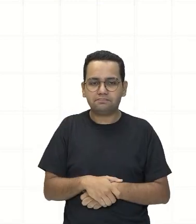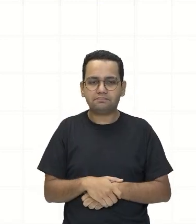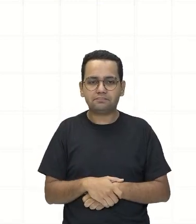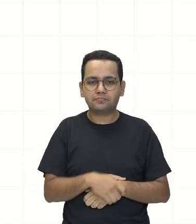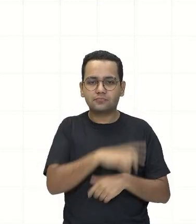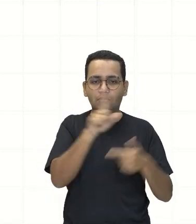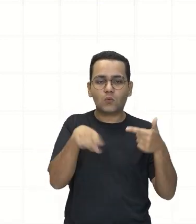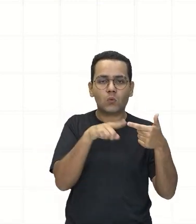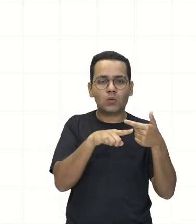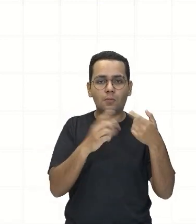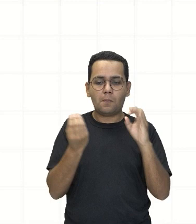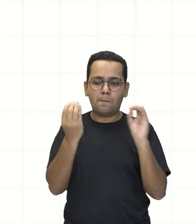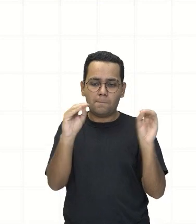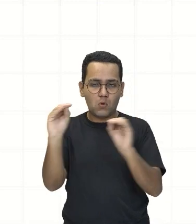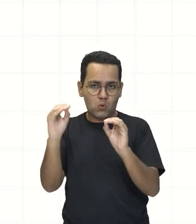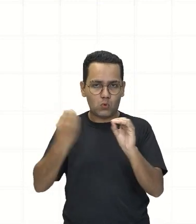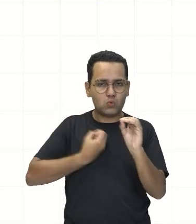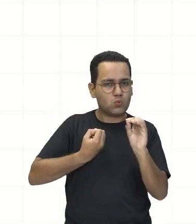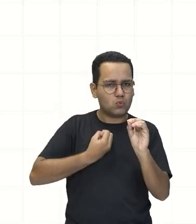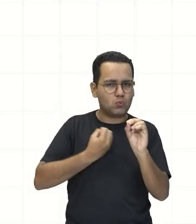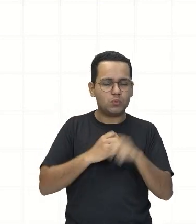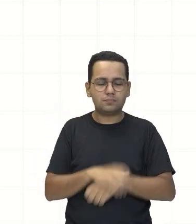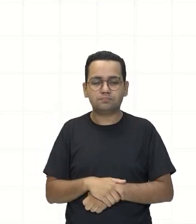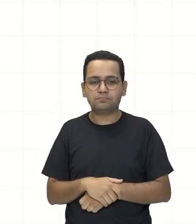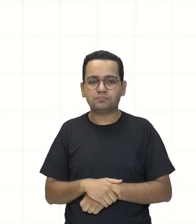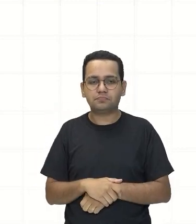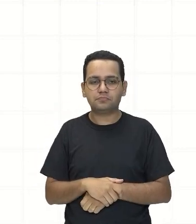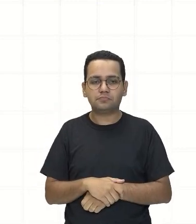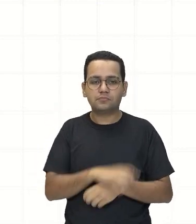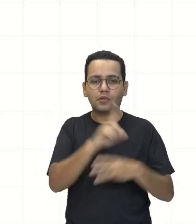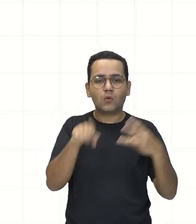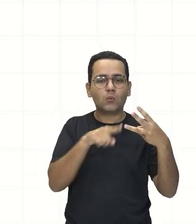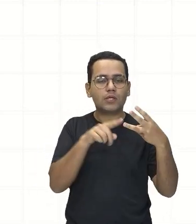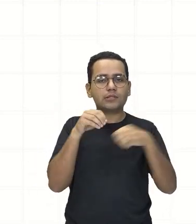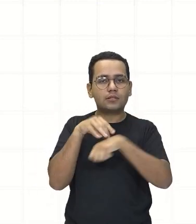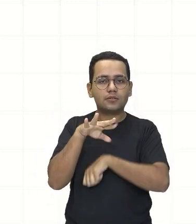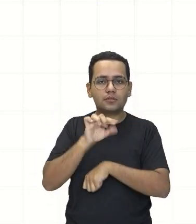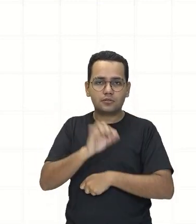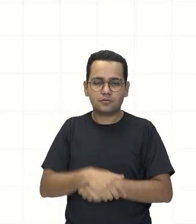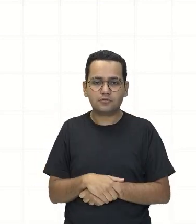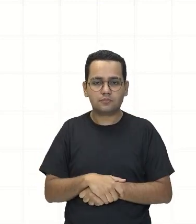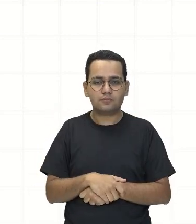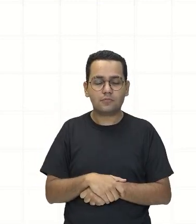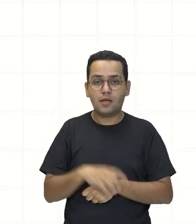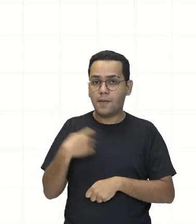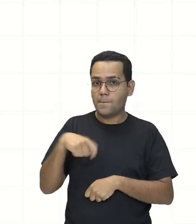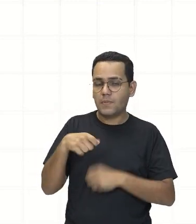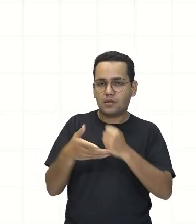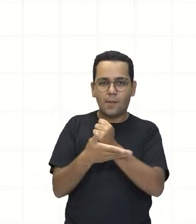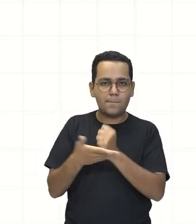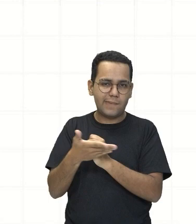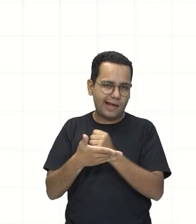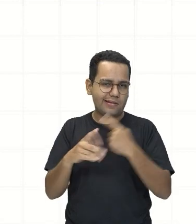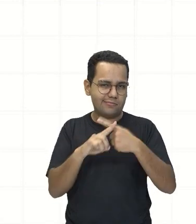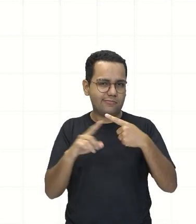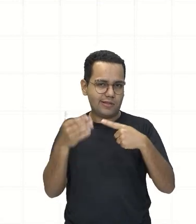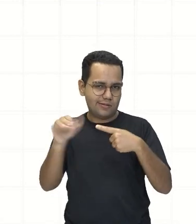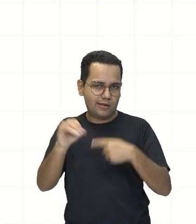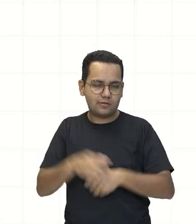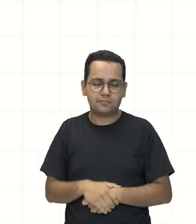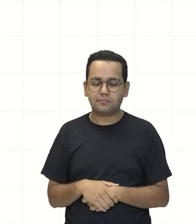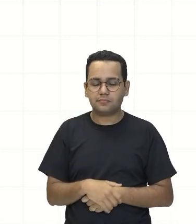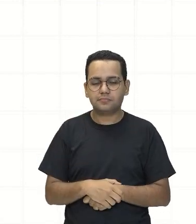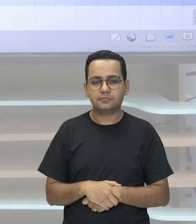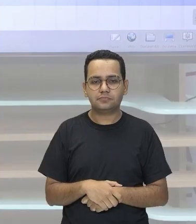coeficientes E depois, olha Manter o expoente Na potência de base 10 Então, portanto,